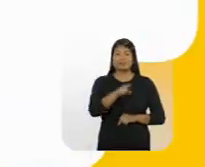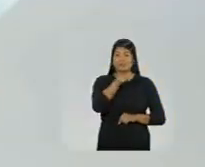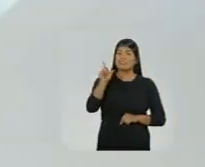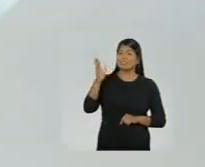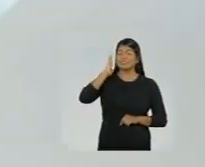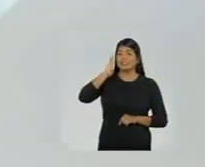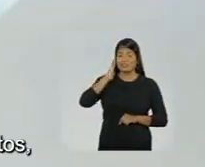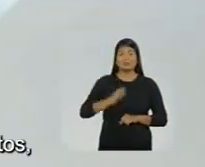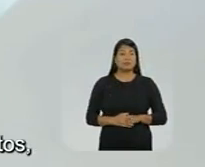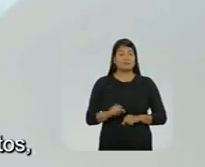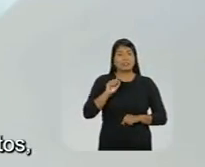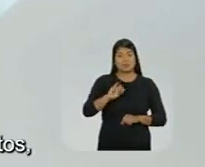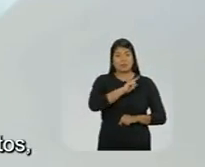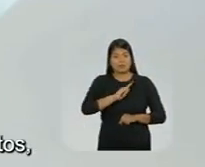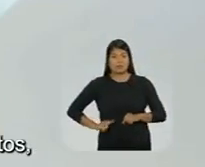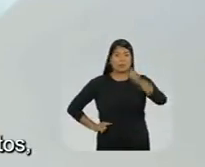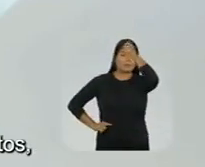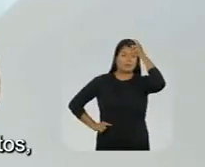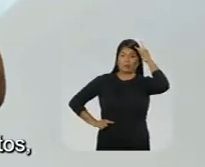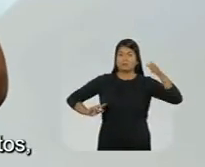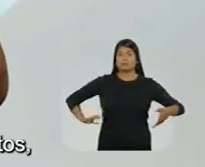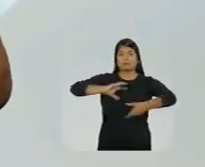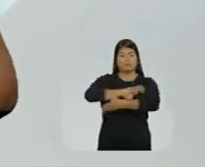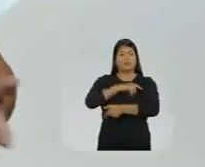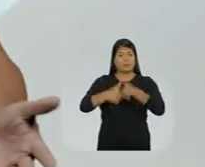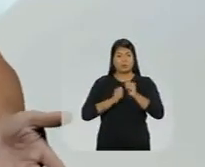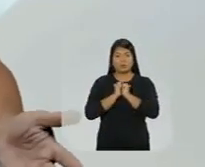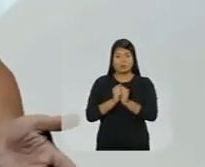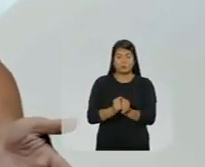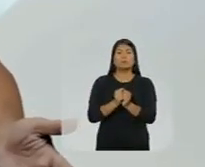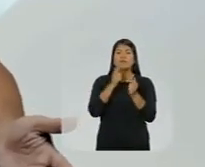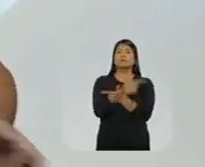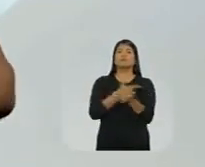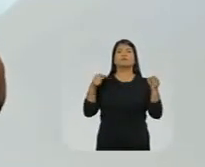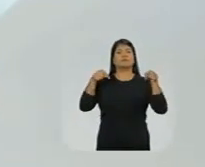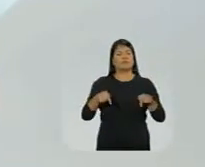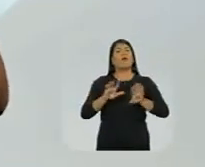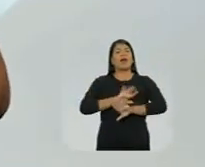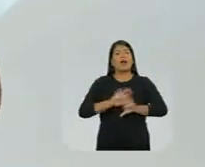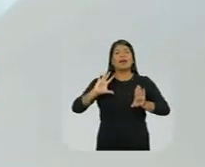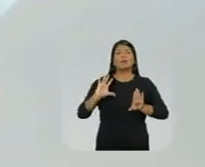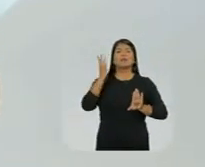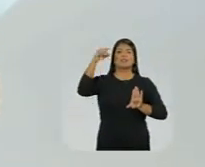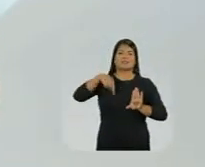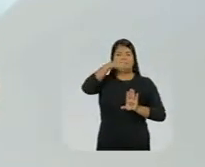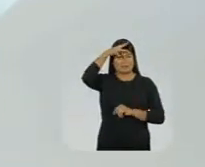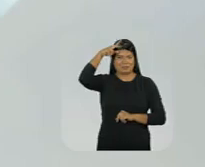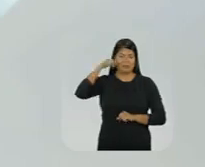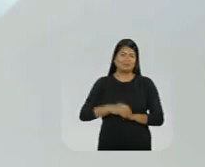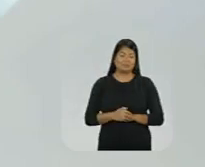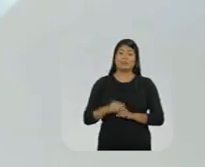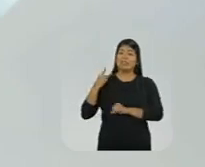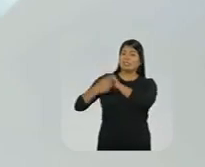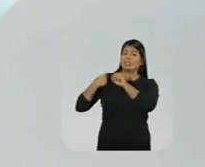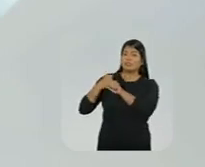Você já sabe, quando o governo e a prefeitura trabalham juntos, a cidade só tem a ganhar Foi isso que aconteceu com Manaus Nos